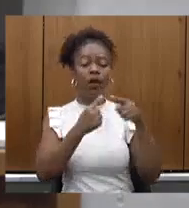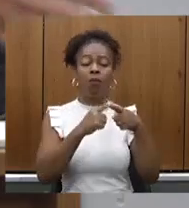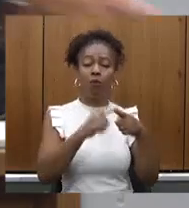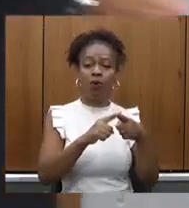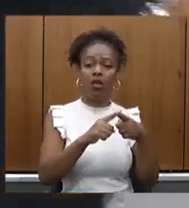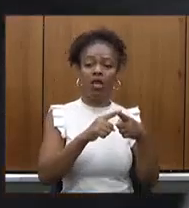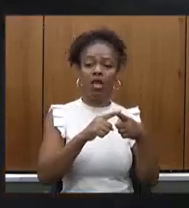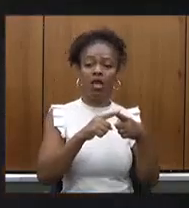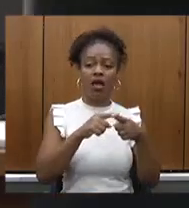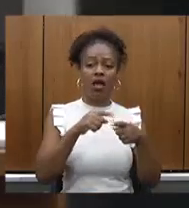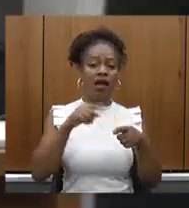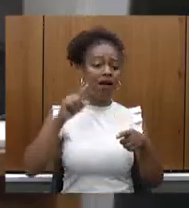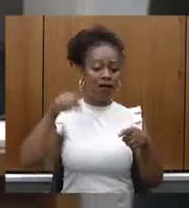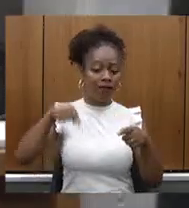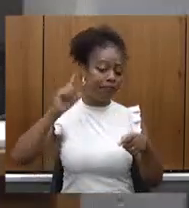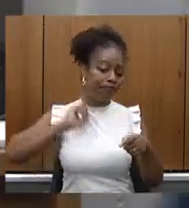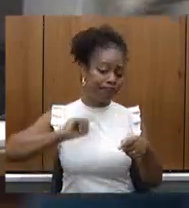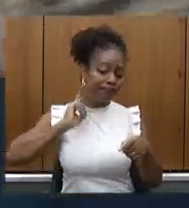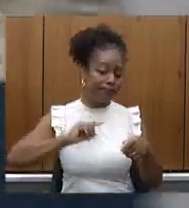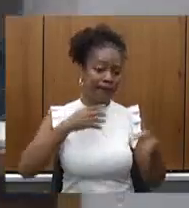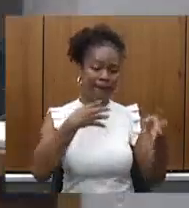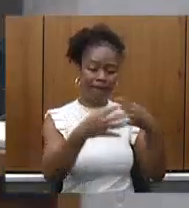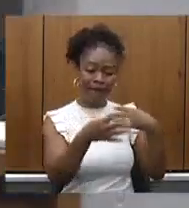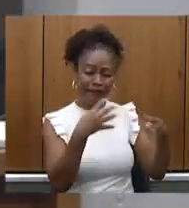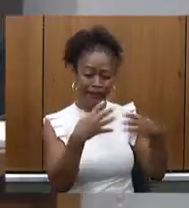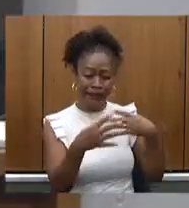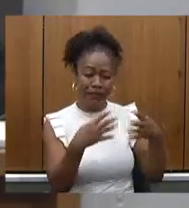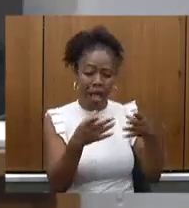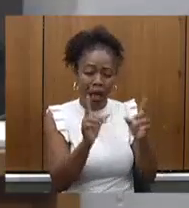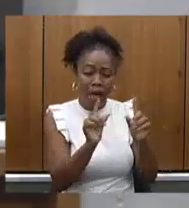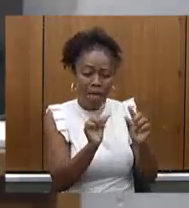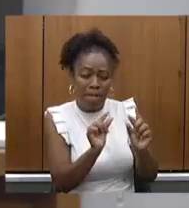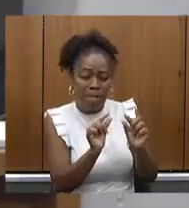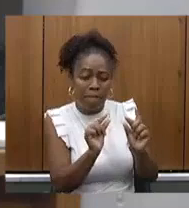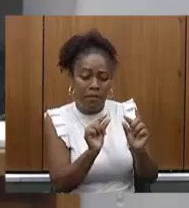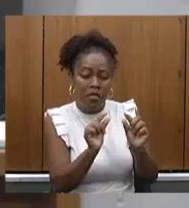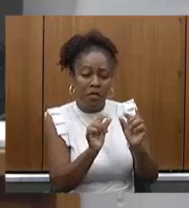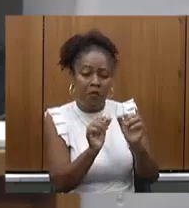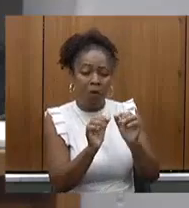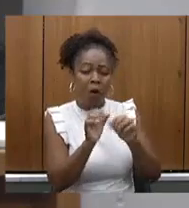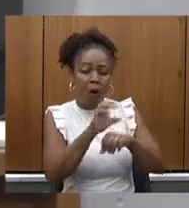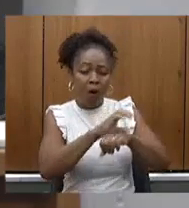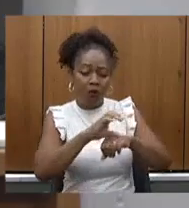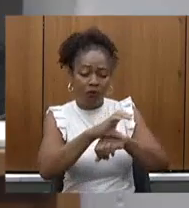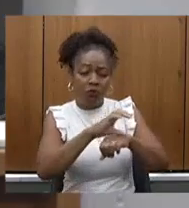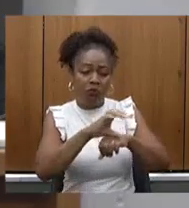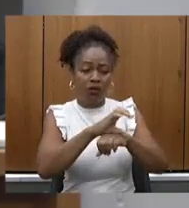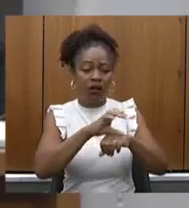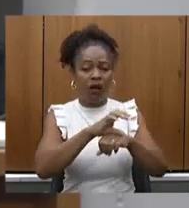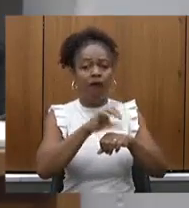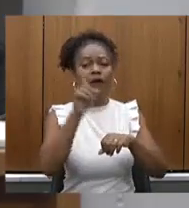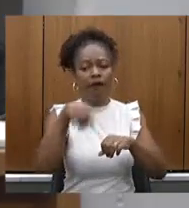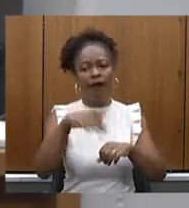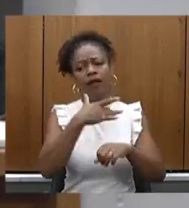flexibilidade na questão do mínimo constitucional aqui nós estamos falando da saúde mas da educação é a mesma situação em que os